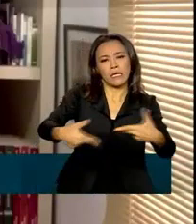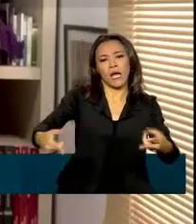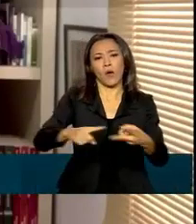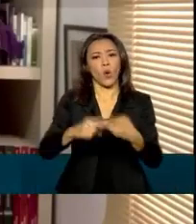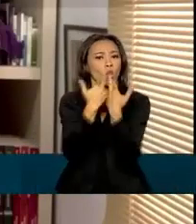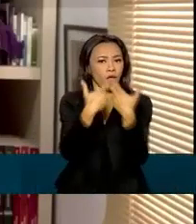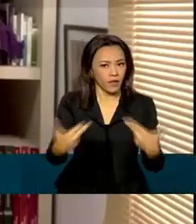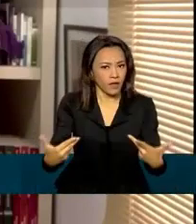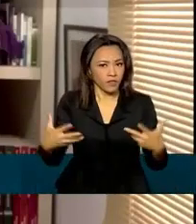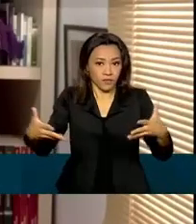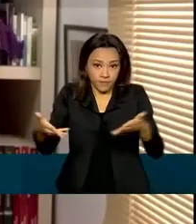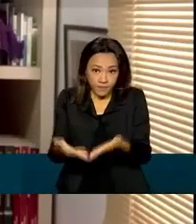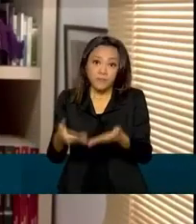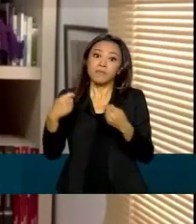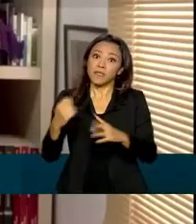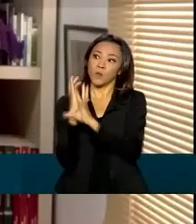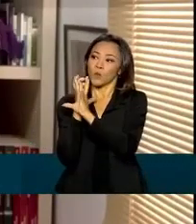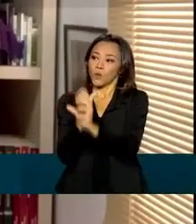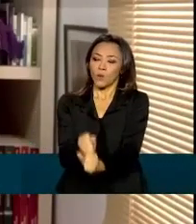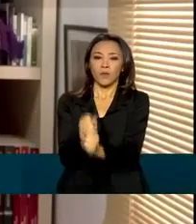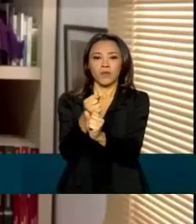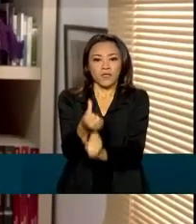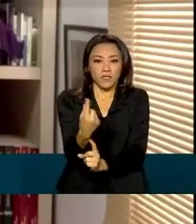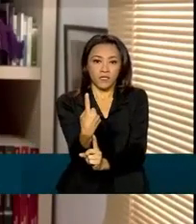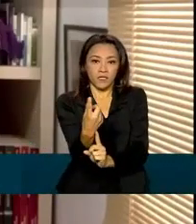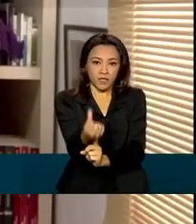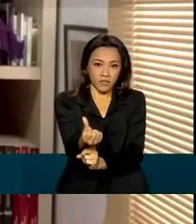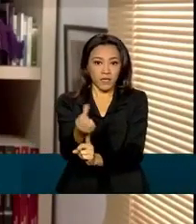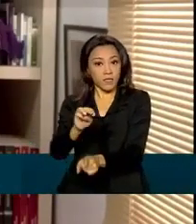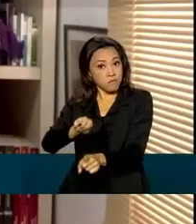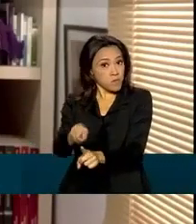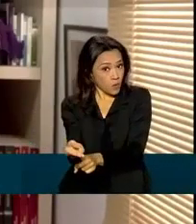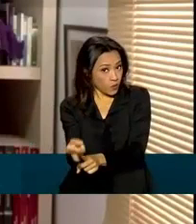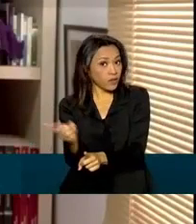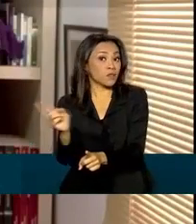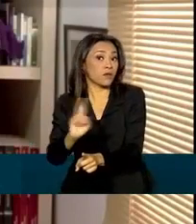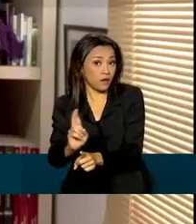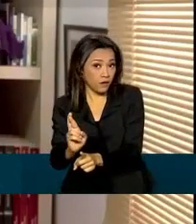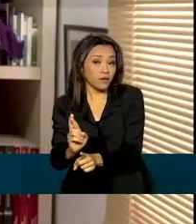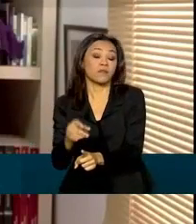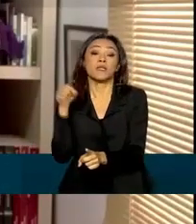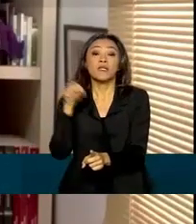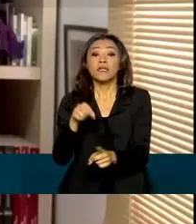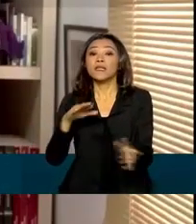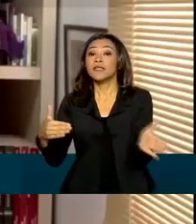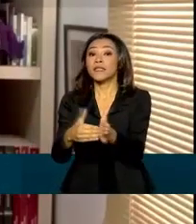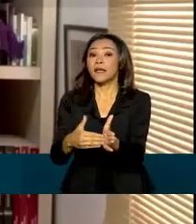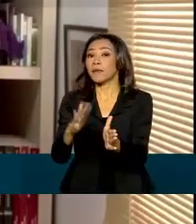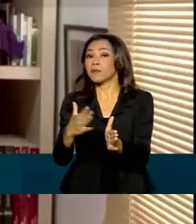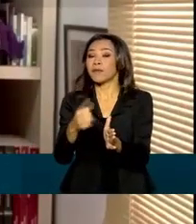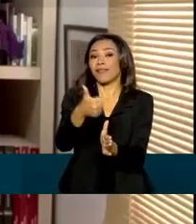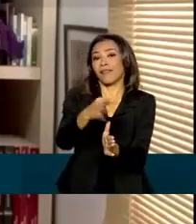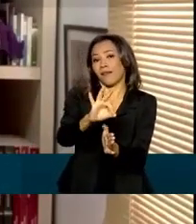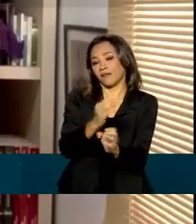A receita bruta anual deve ser de até 16 milhões de reais. E a startup deve ter, no máximo, 10 anos de